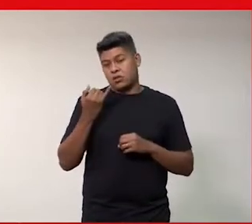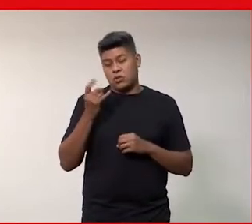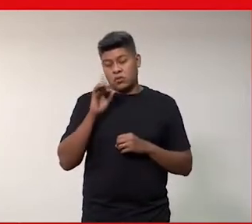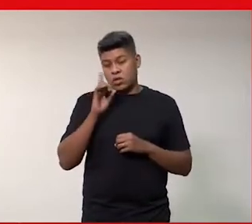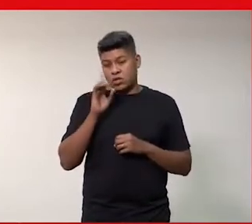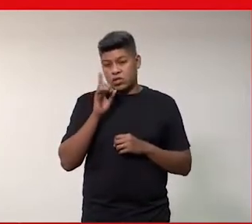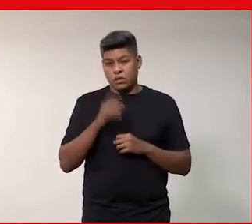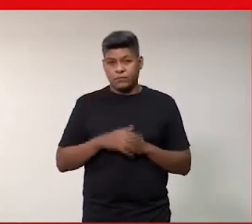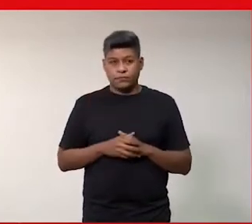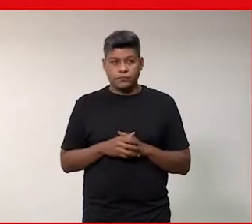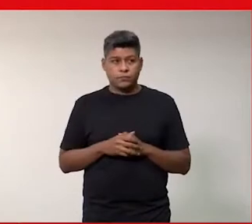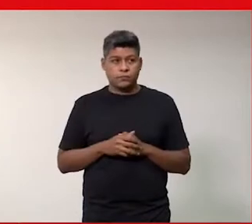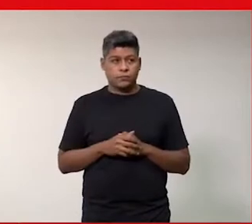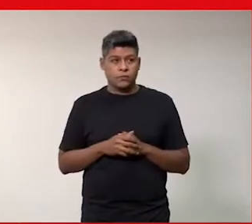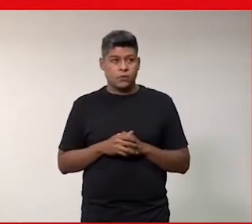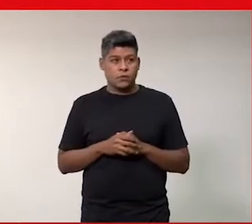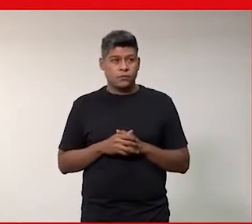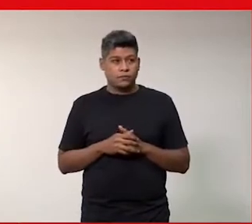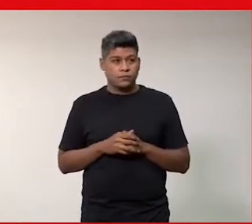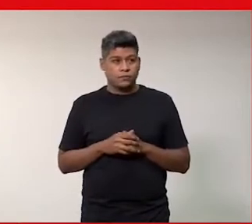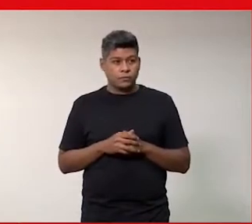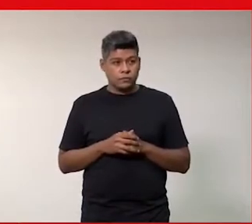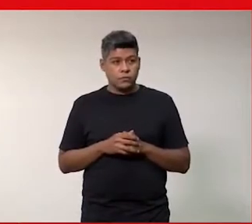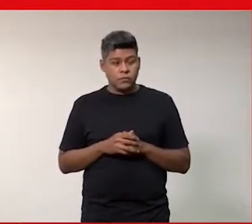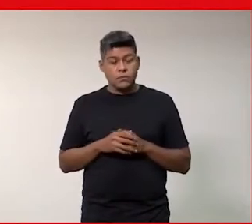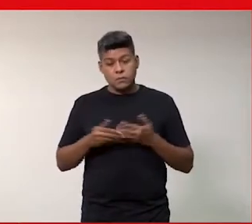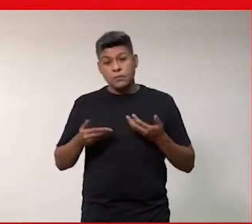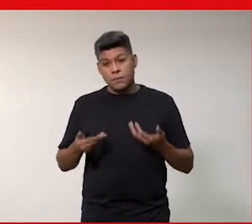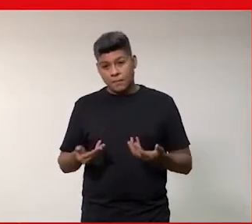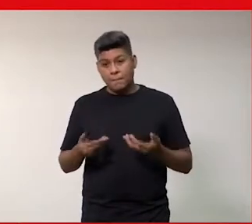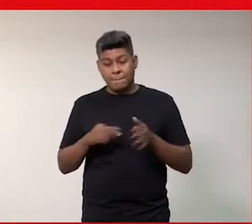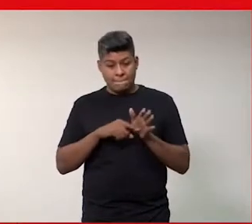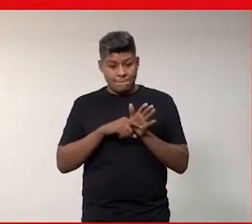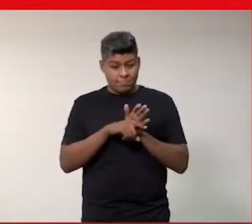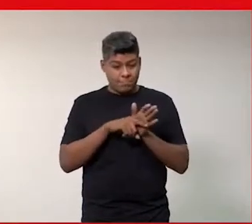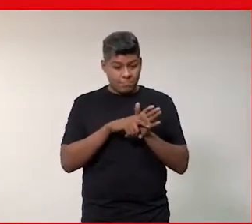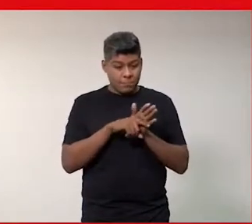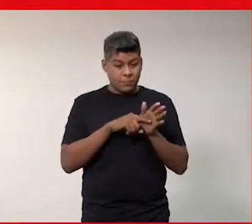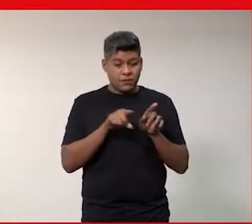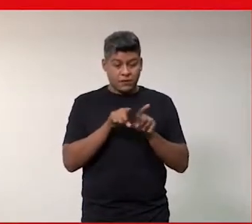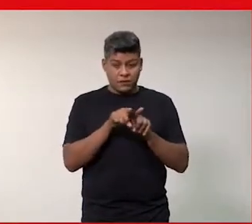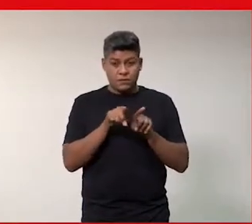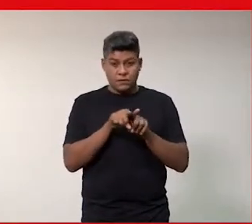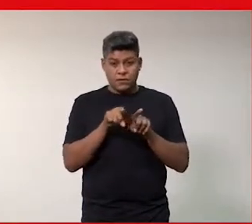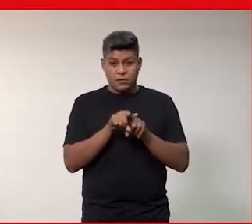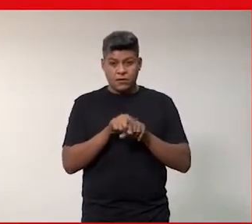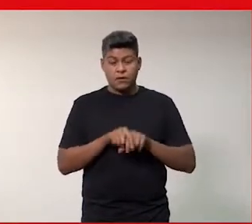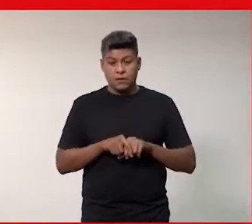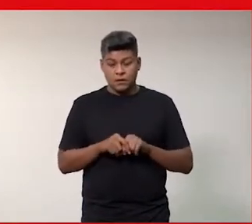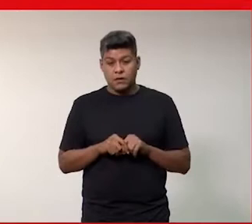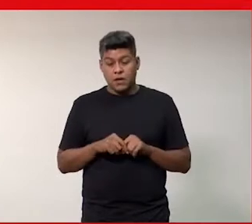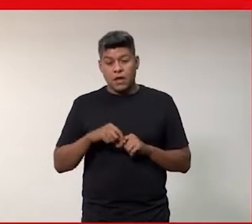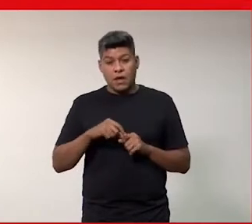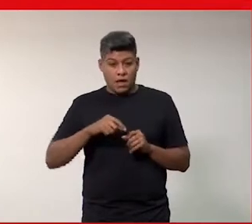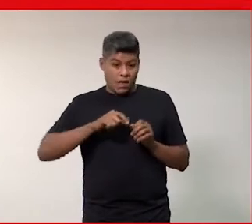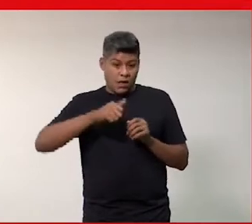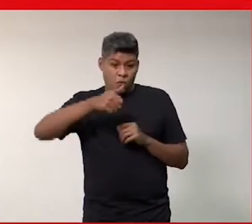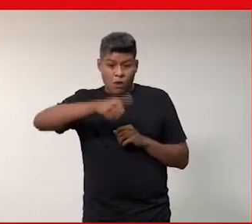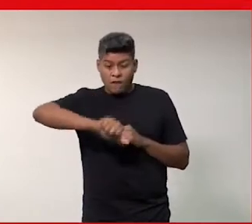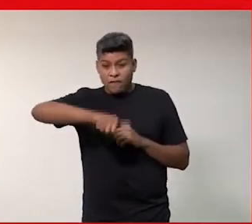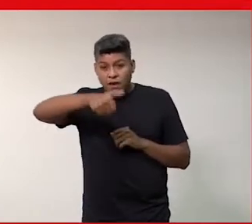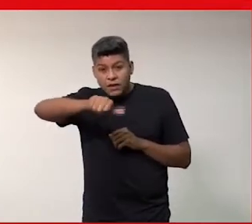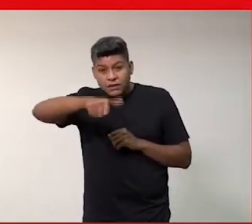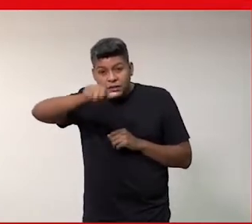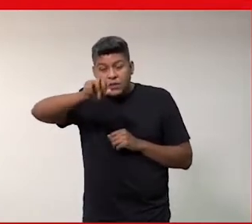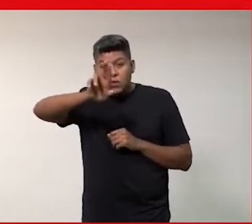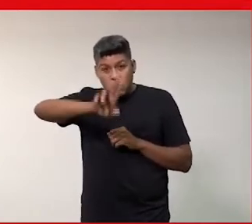Pode passar, por favor. E aí, nessa pesquisa também do CETIC, que eles fizeram uma avaliação sobre